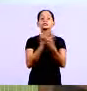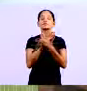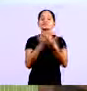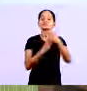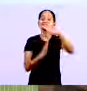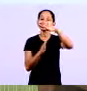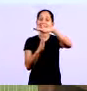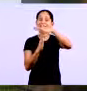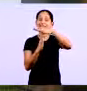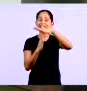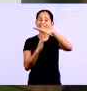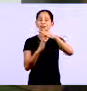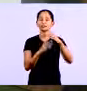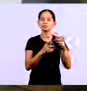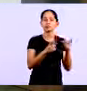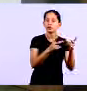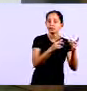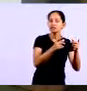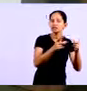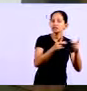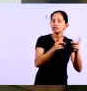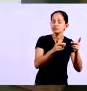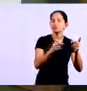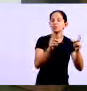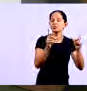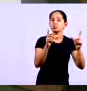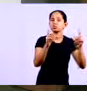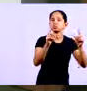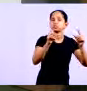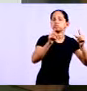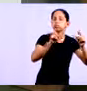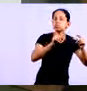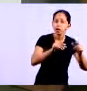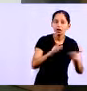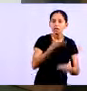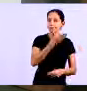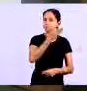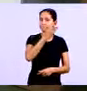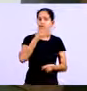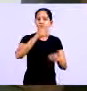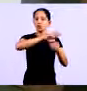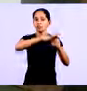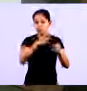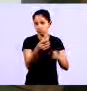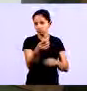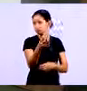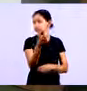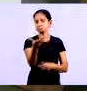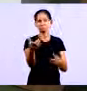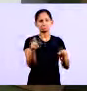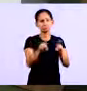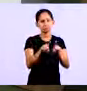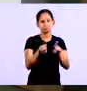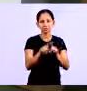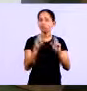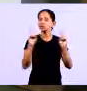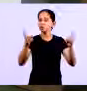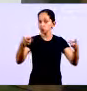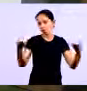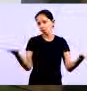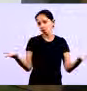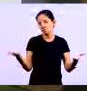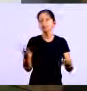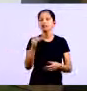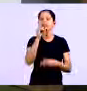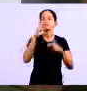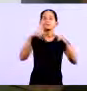beu Que está reduzindo As vendas Daquele produto Você automaticamente Já coloca ele em promoção Diminui um pouco Não é chegar igual Já cheguei A venda